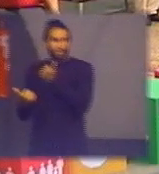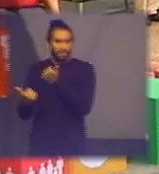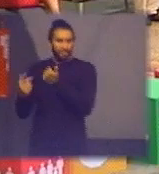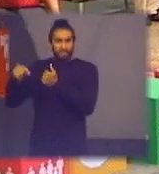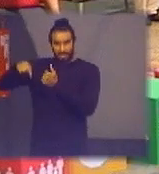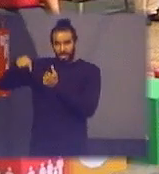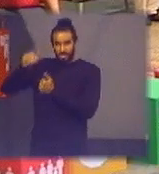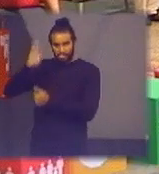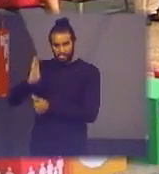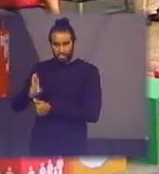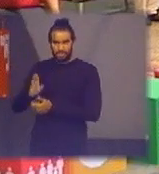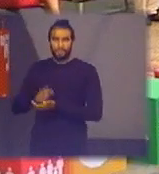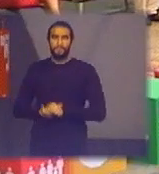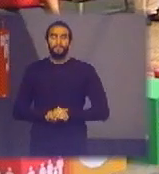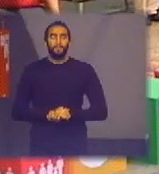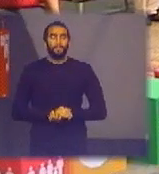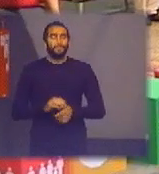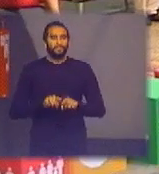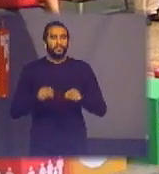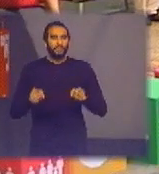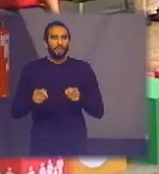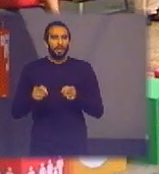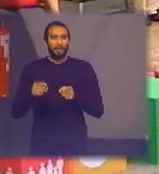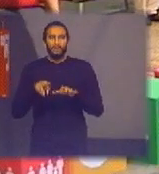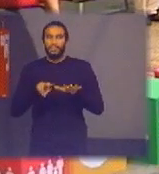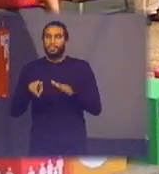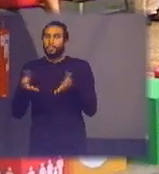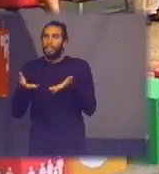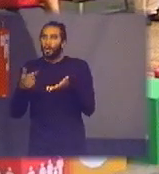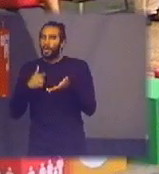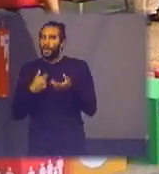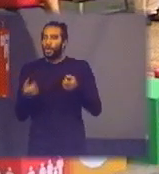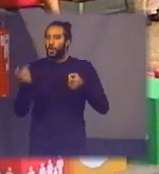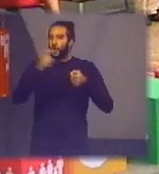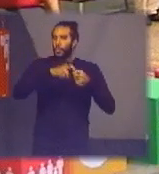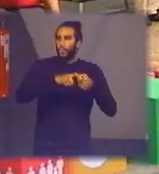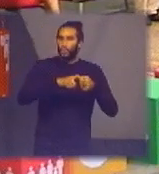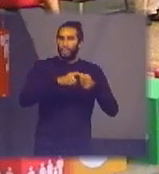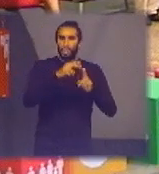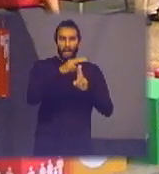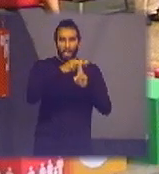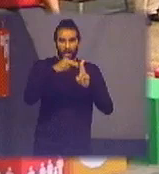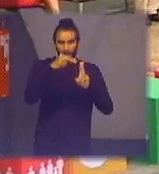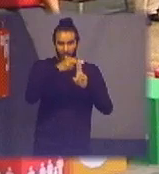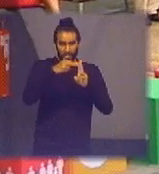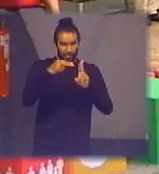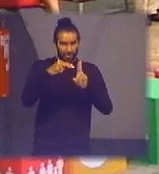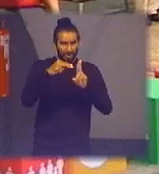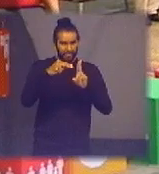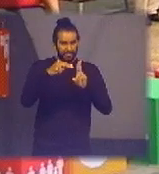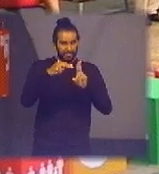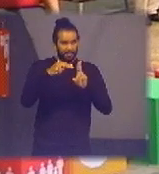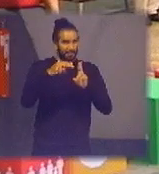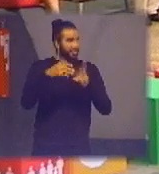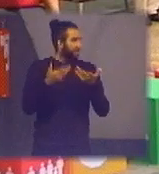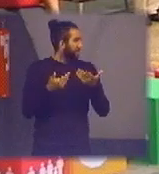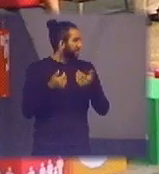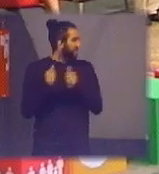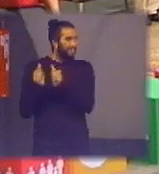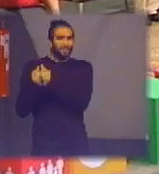aqui de Brasília mas desde o início dessa semana que eu retornei à Universidade de Brasília então hoje vou fazer para aqui com a Lúcia